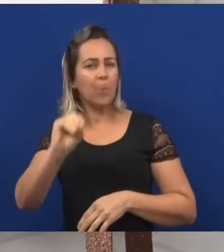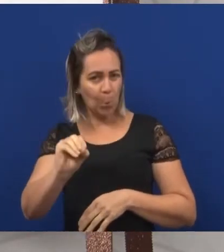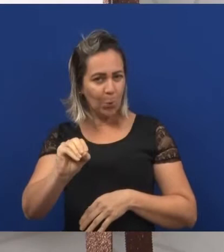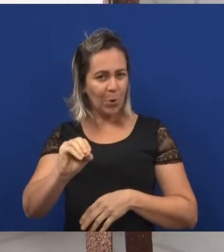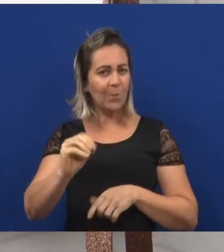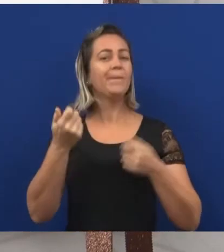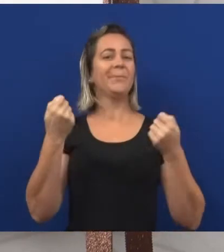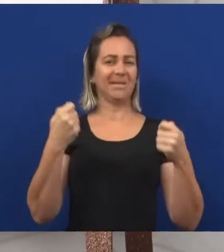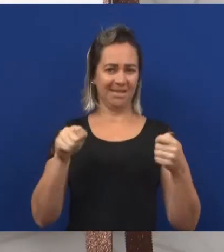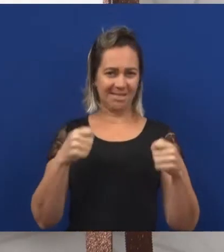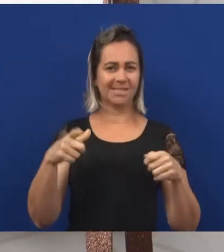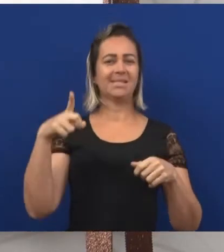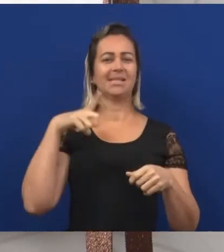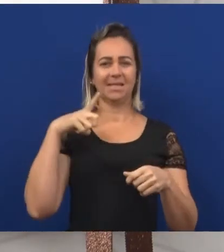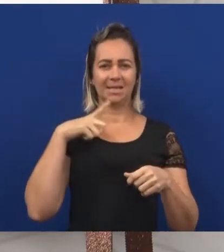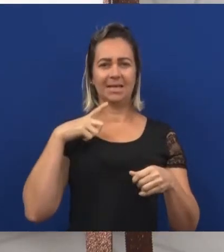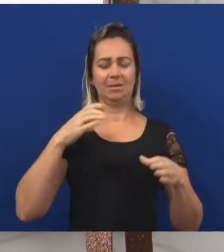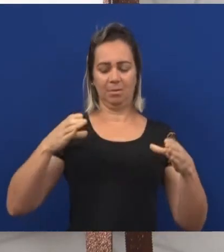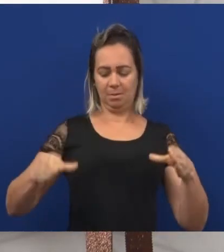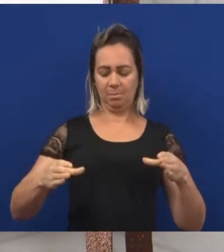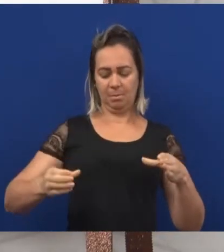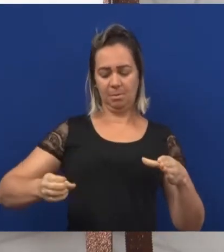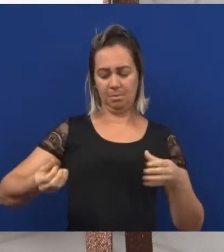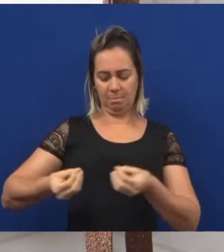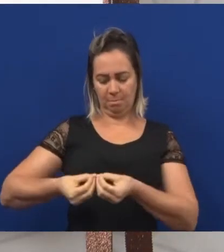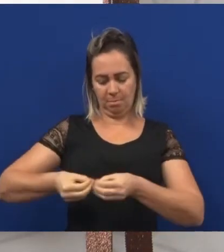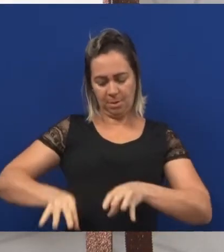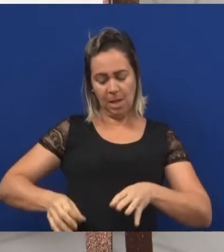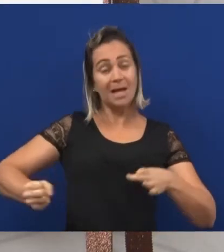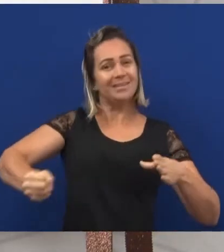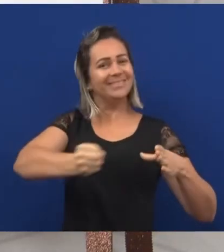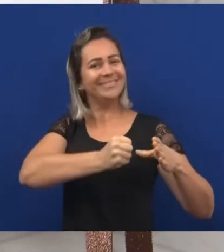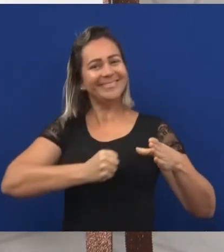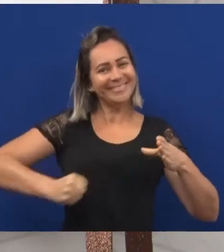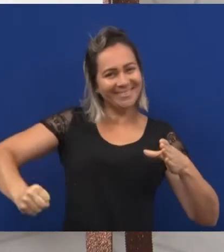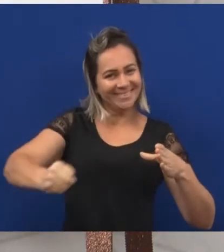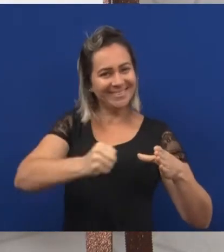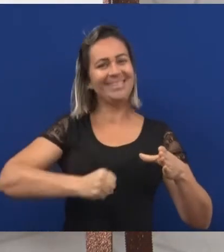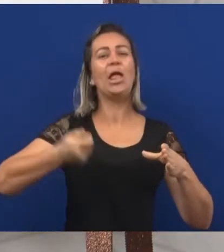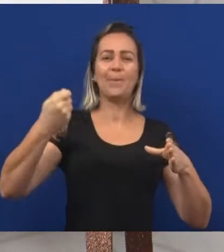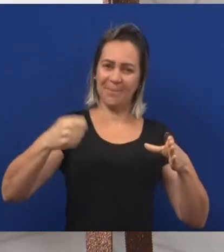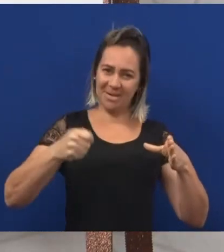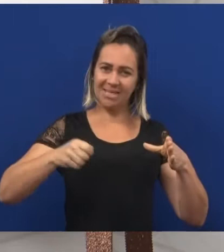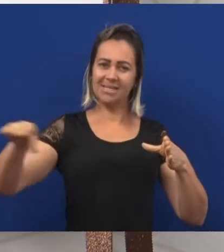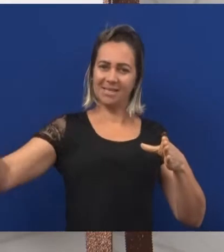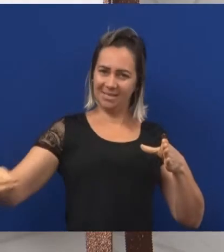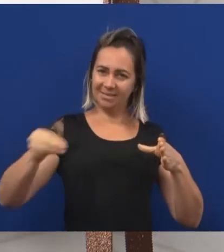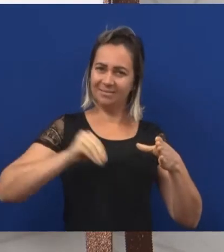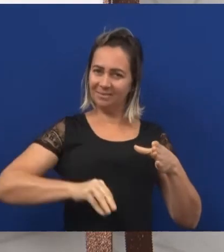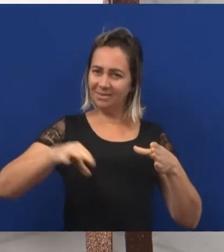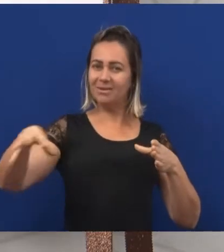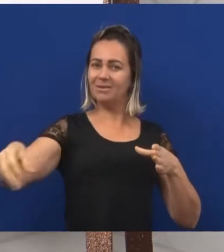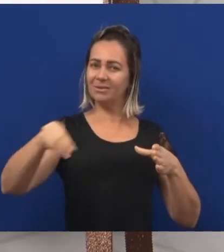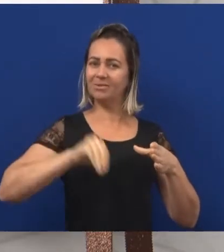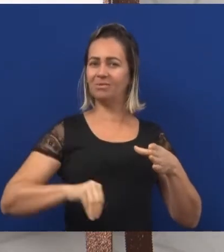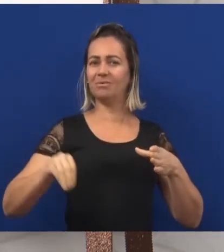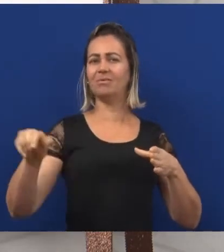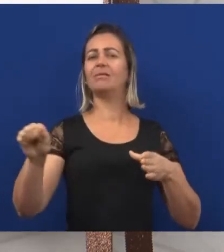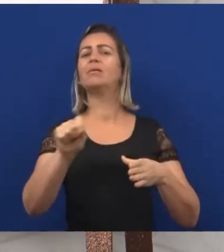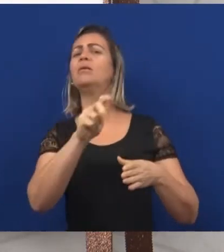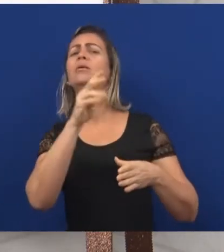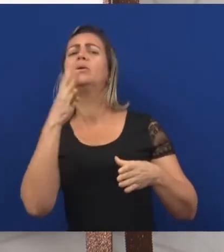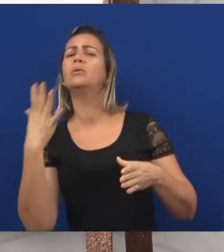bolo, você vai perceber que lá tem um dos ingredientes, são os ovos.